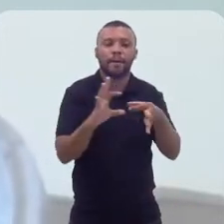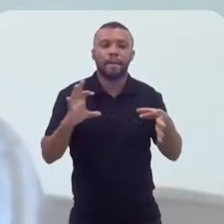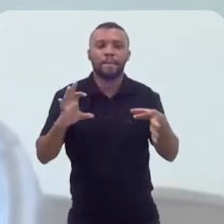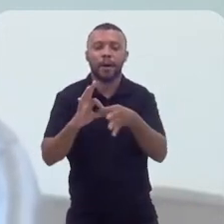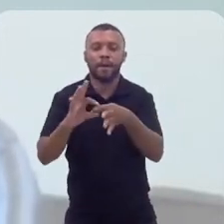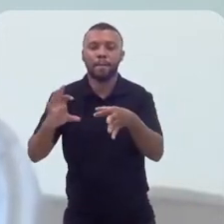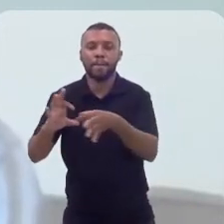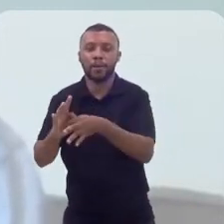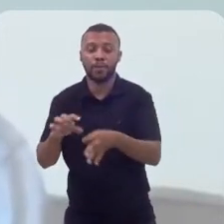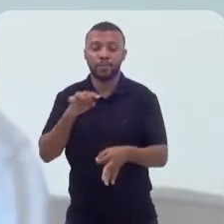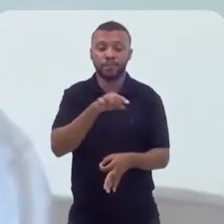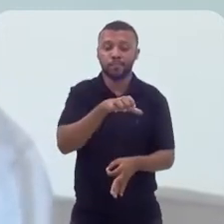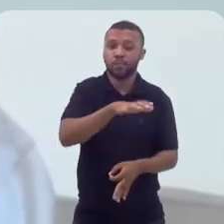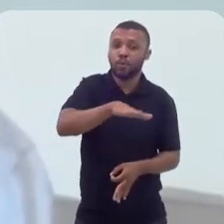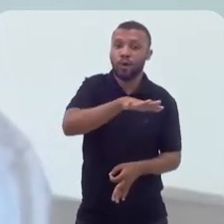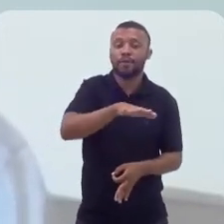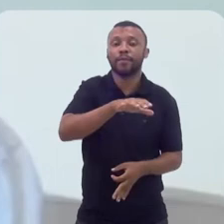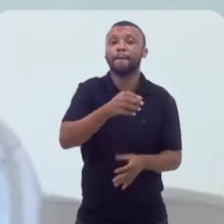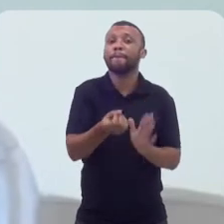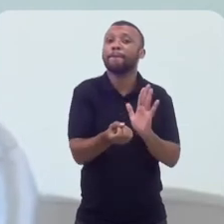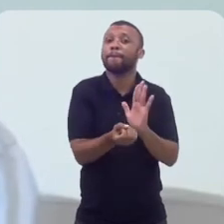O elo de produção,